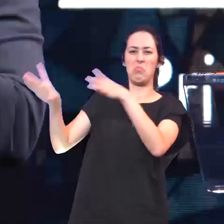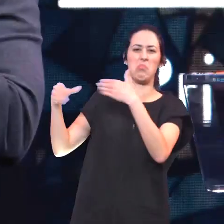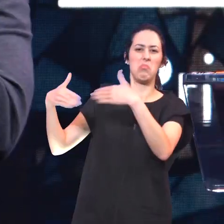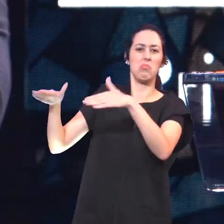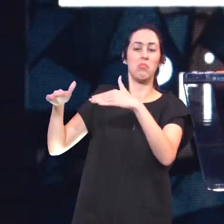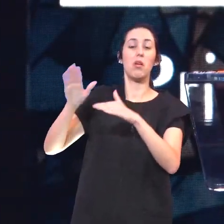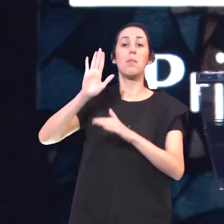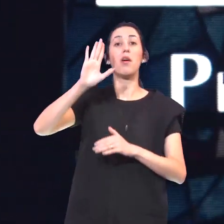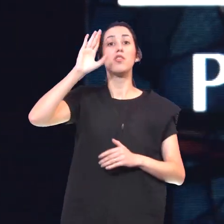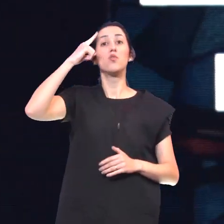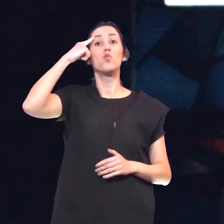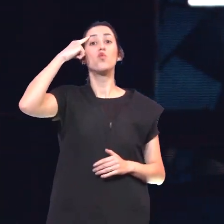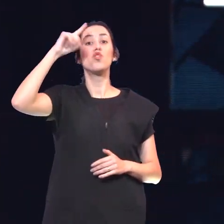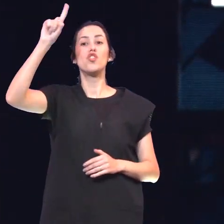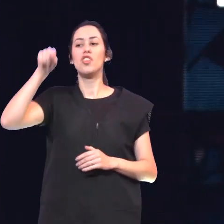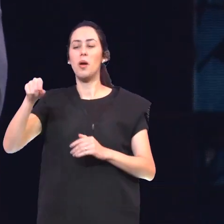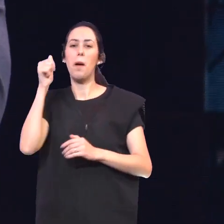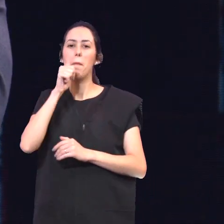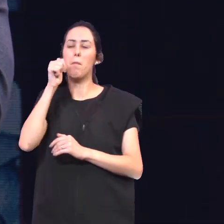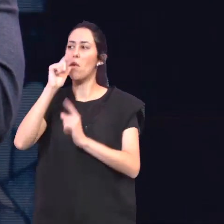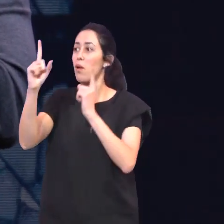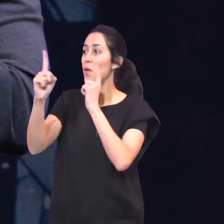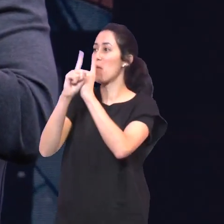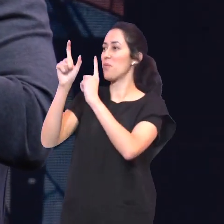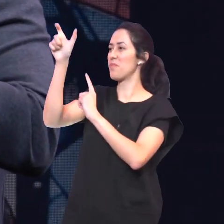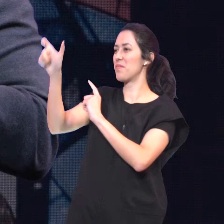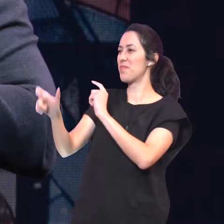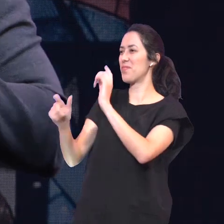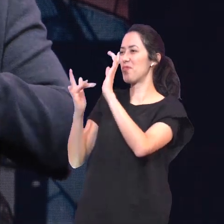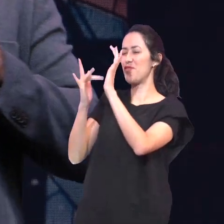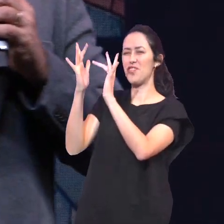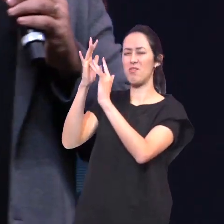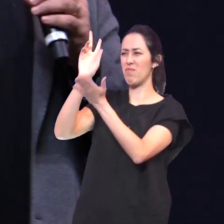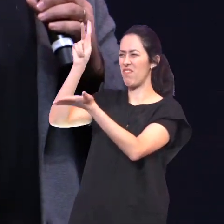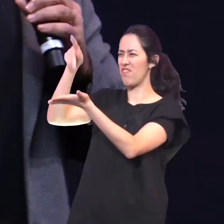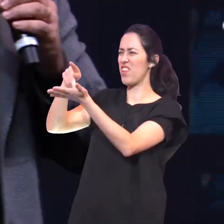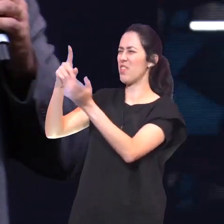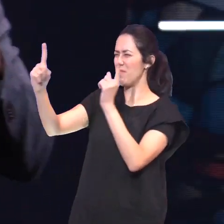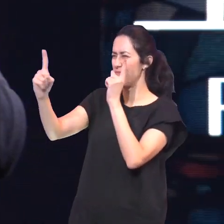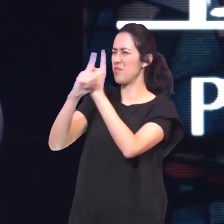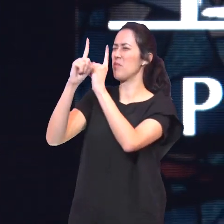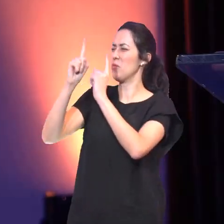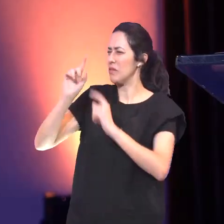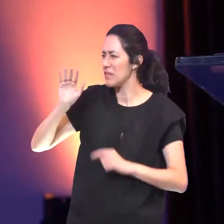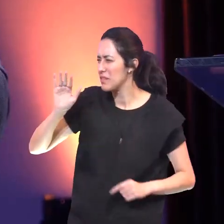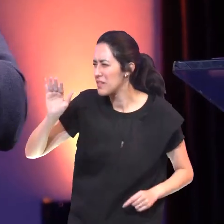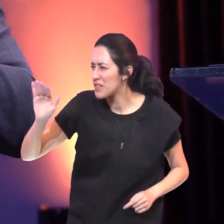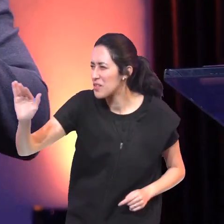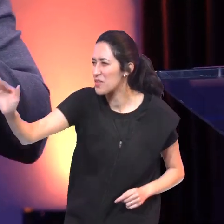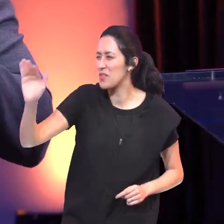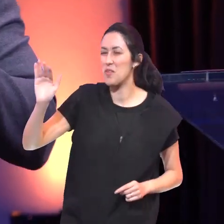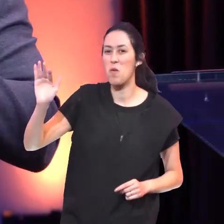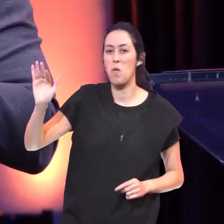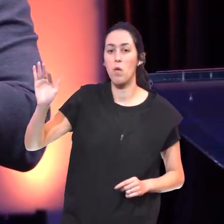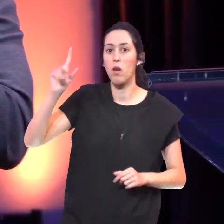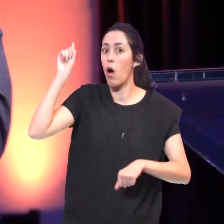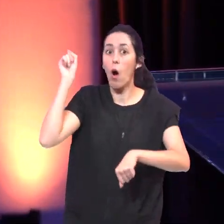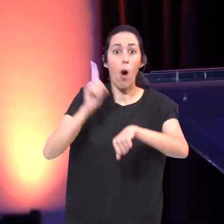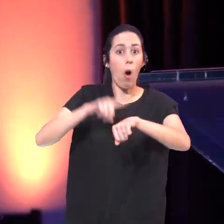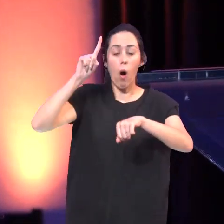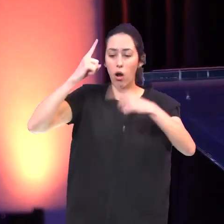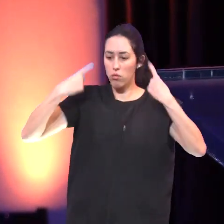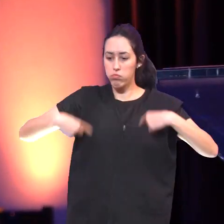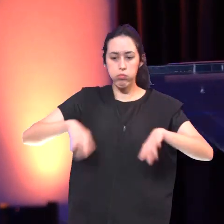Aquela mulher Se encontrou Com a verdade E quando ela Tocou a verdade Que é Cristo Ela foi imediatamente